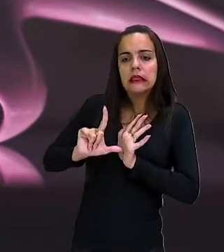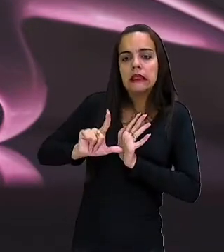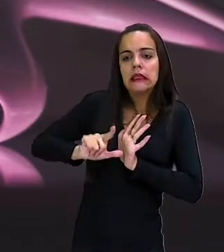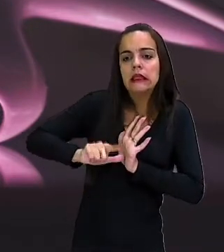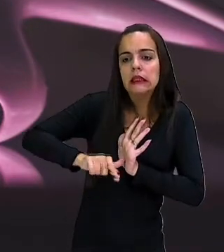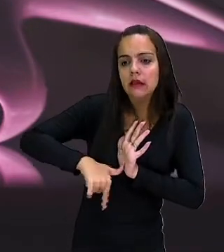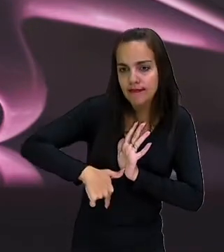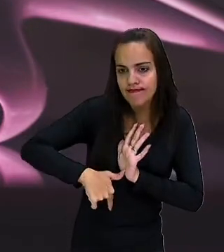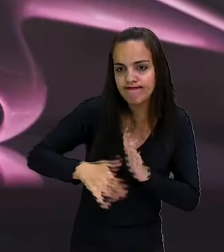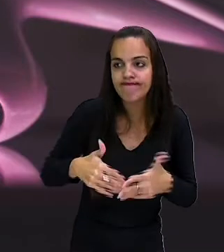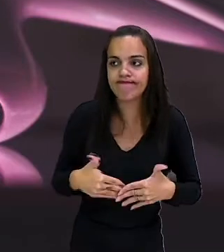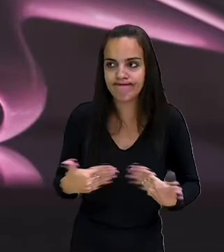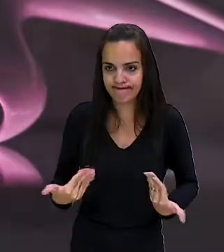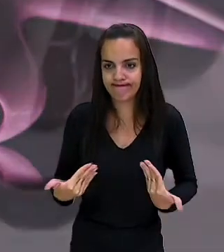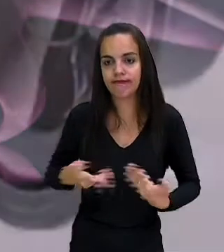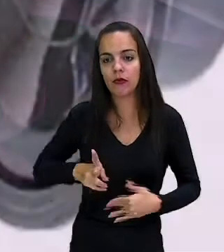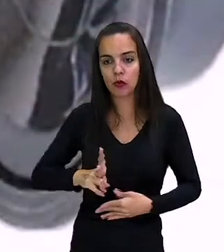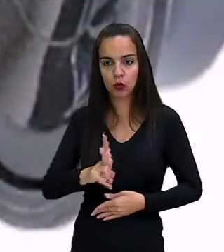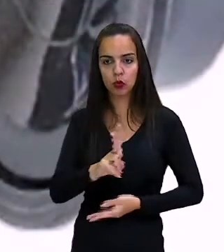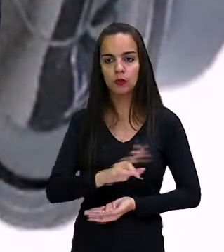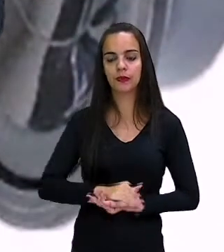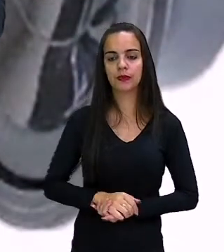Ok? Vamos continuar.